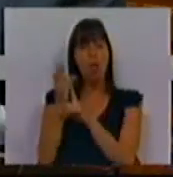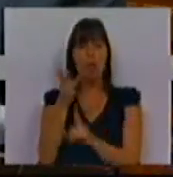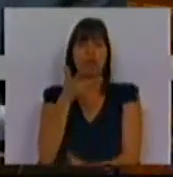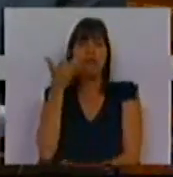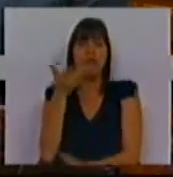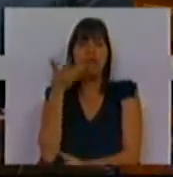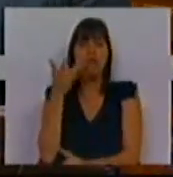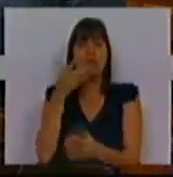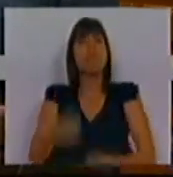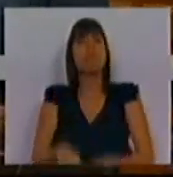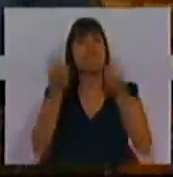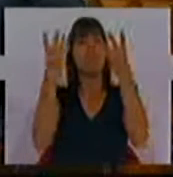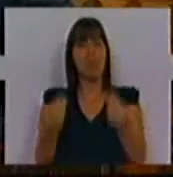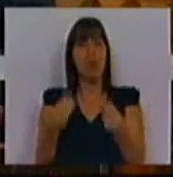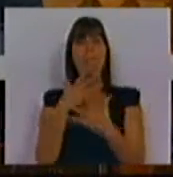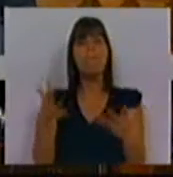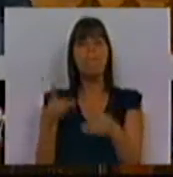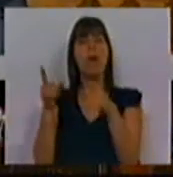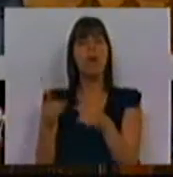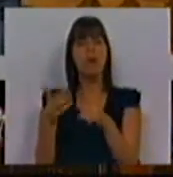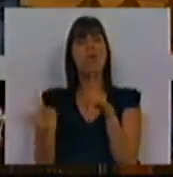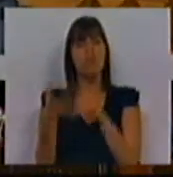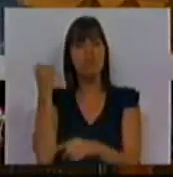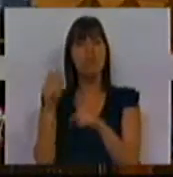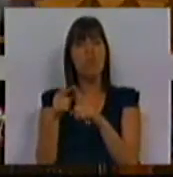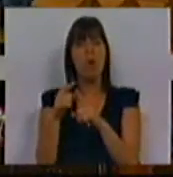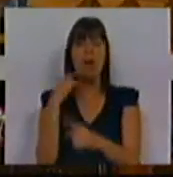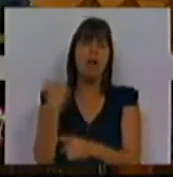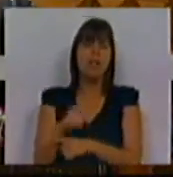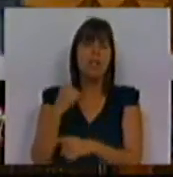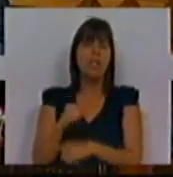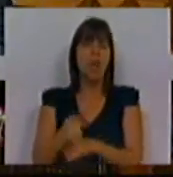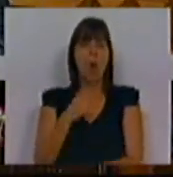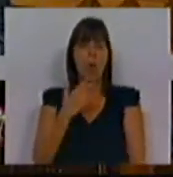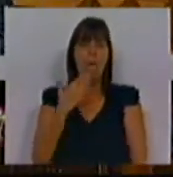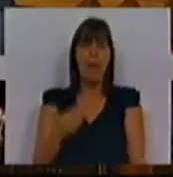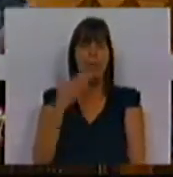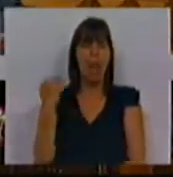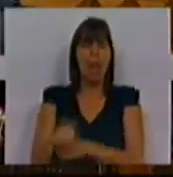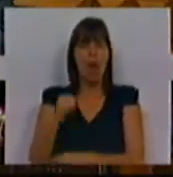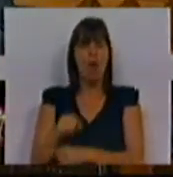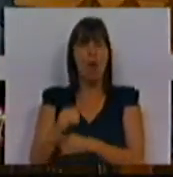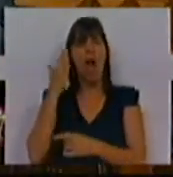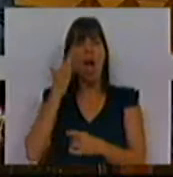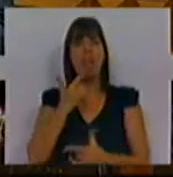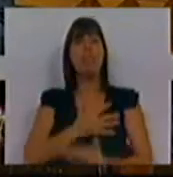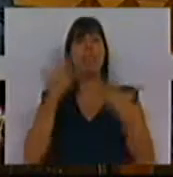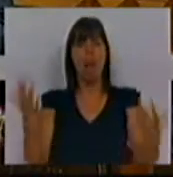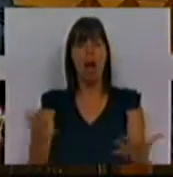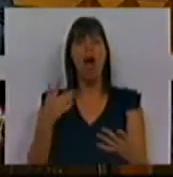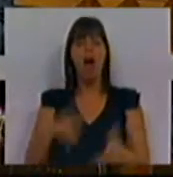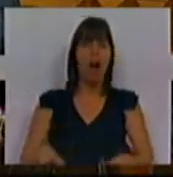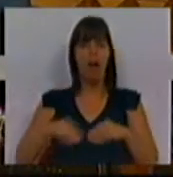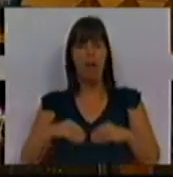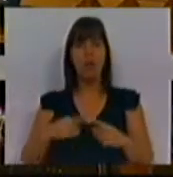exagerados, finalmente a maioria conseguiu, depois de chumbar muitos e muitos requerimentos, acharam que já era demais e